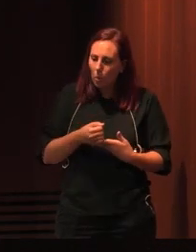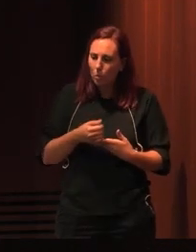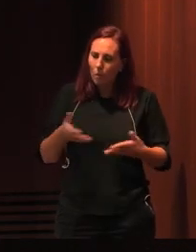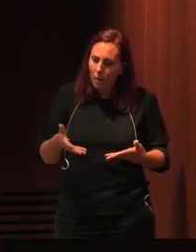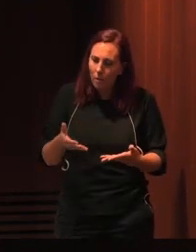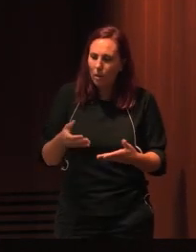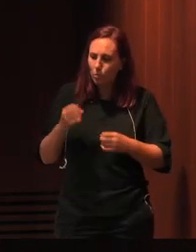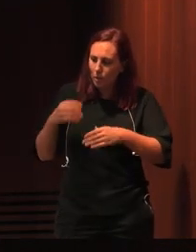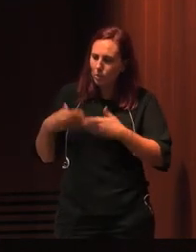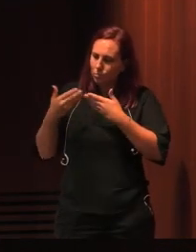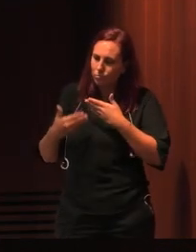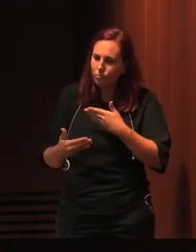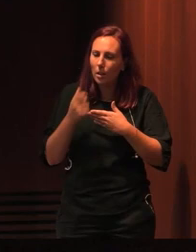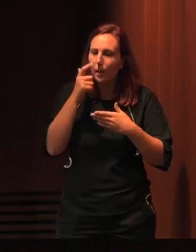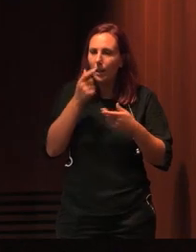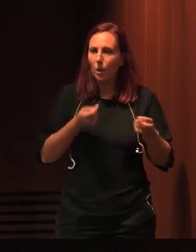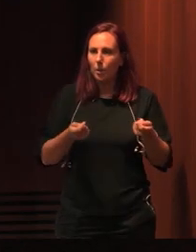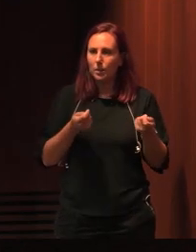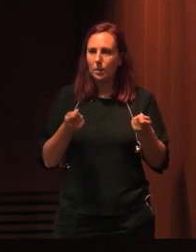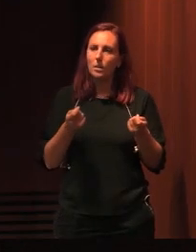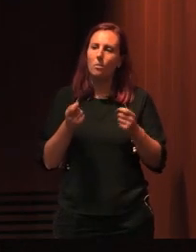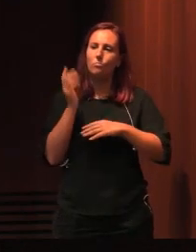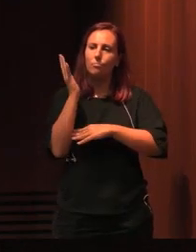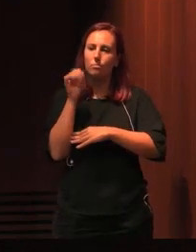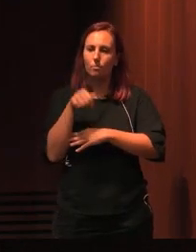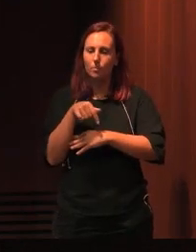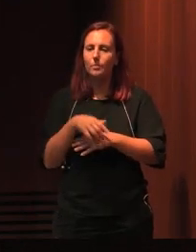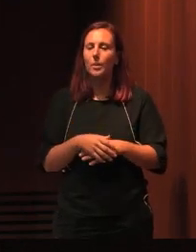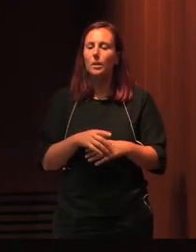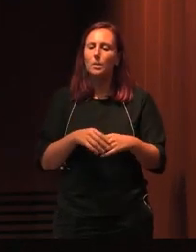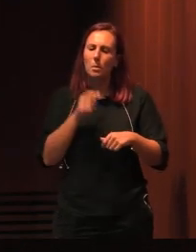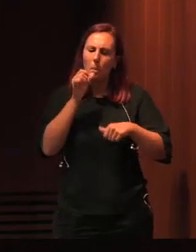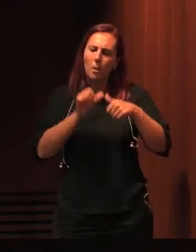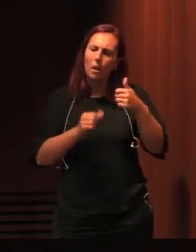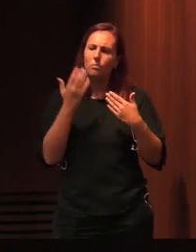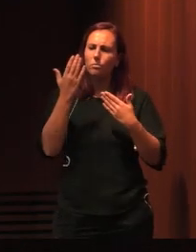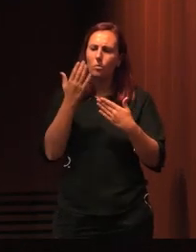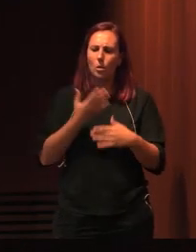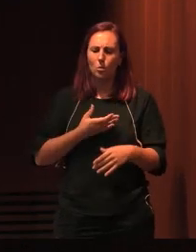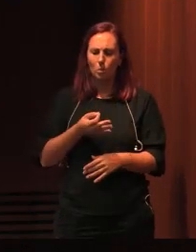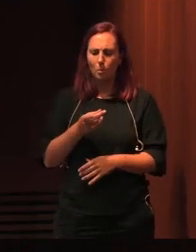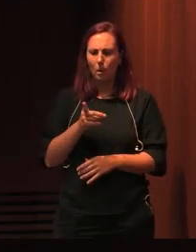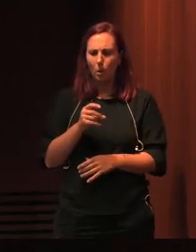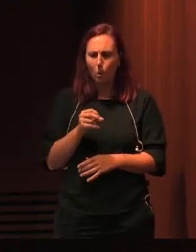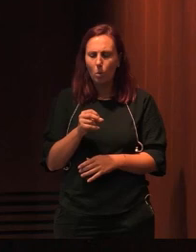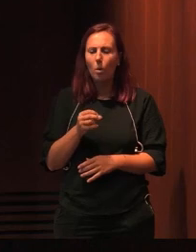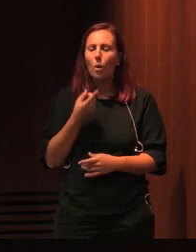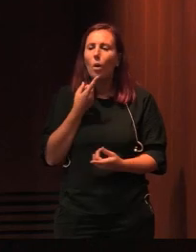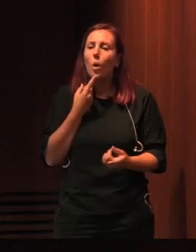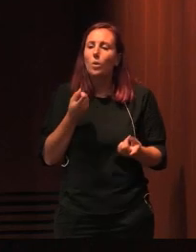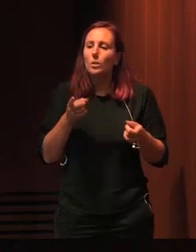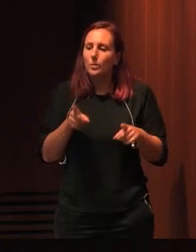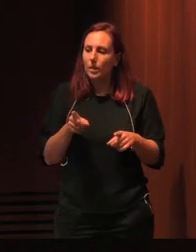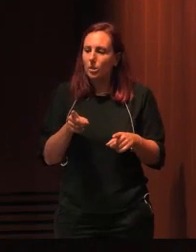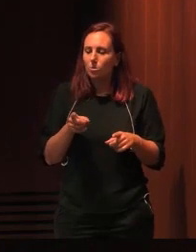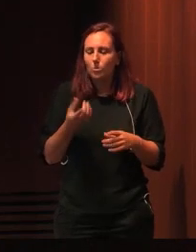o início, deu à organização deste Fórum. Uma palavra de reconhecimento também ao Dr. Paulo Madruga, que, uma vez mais, foi